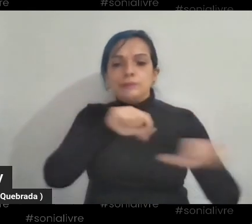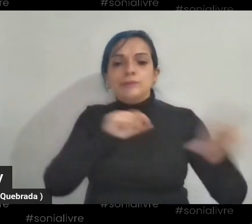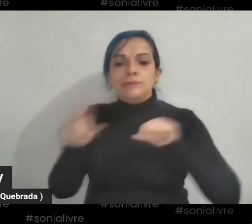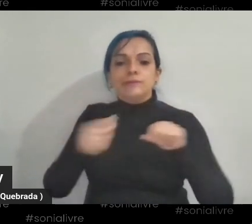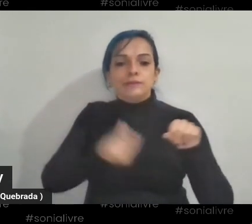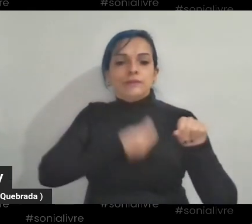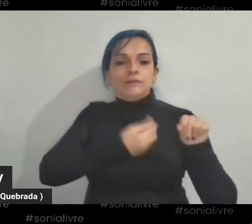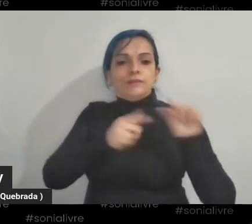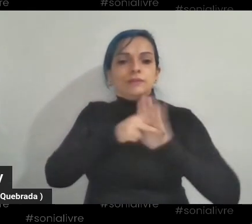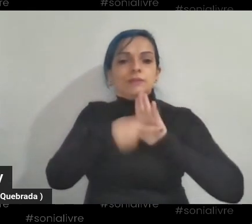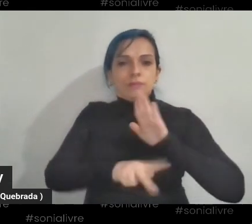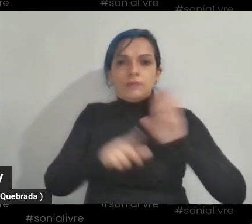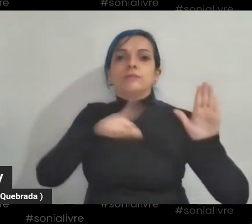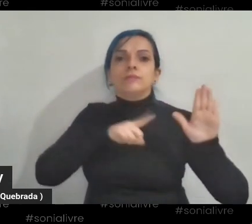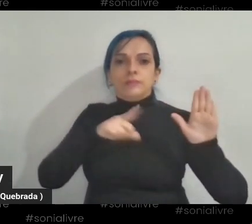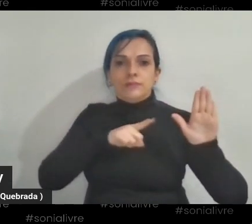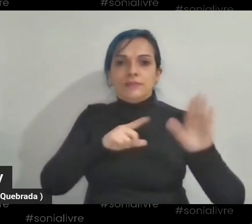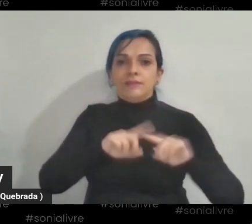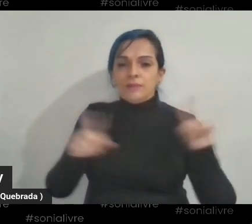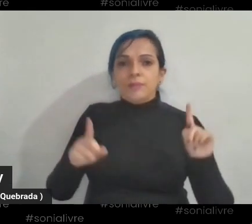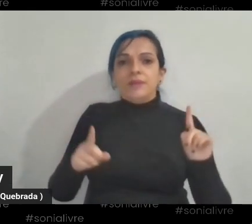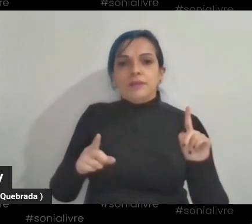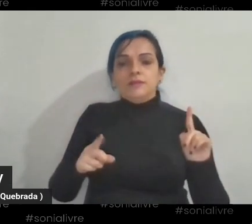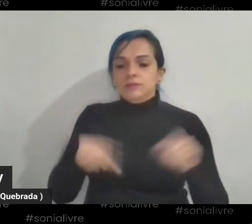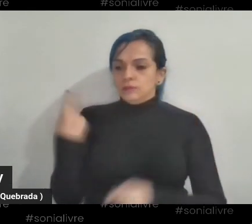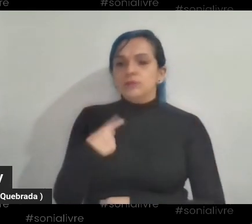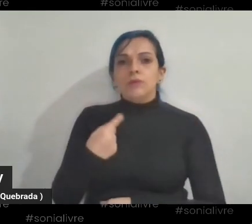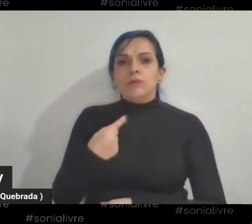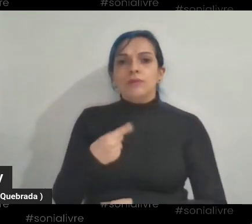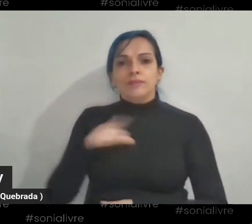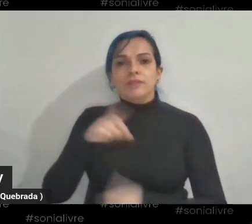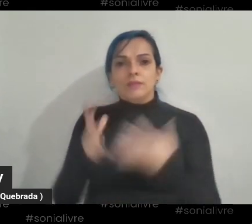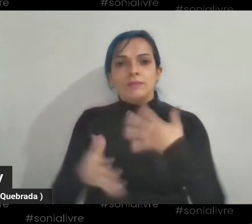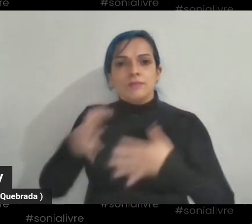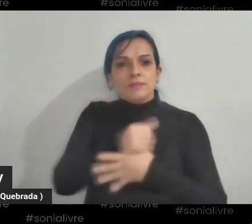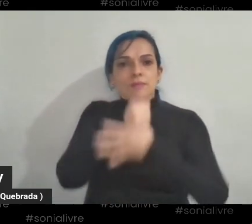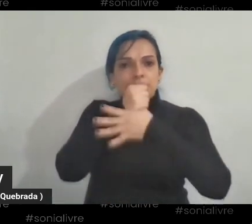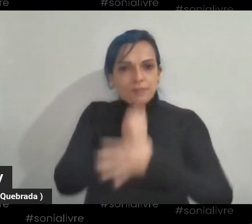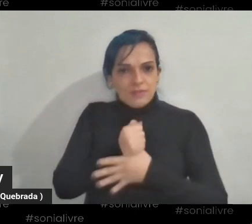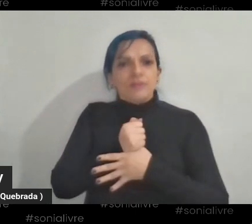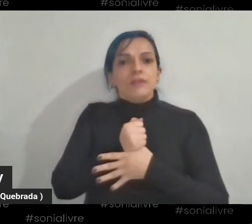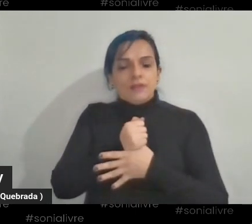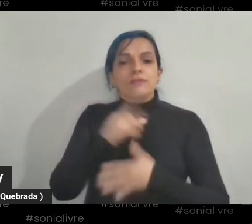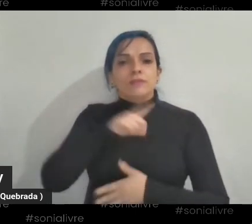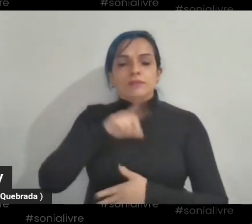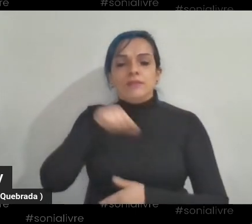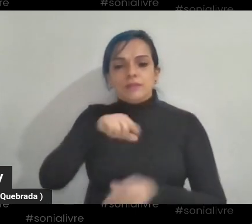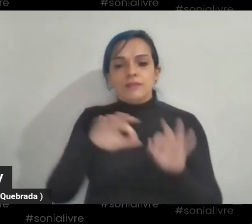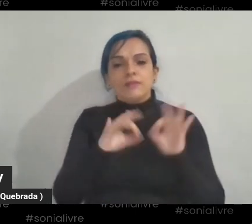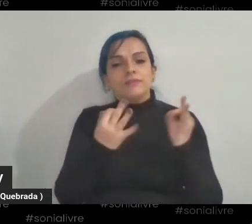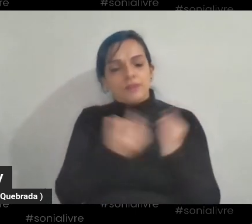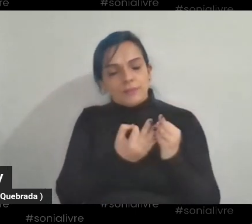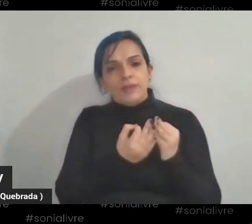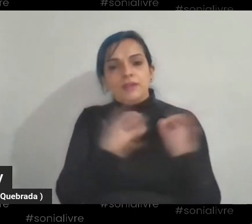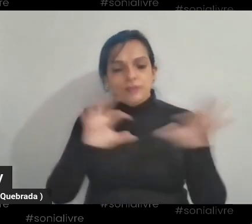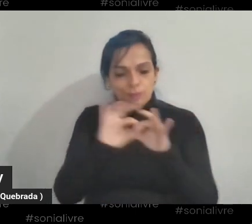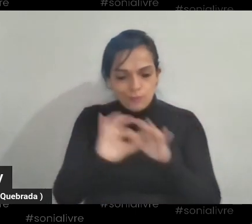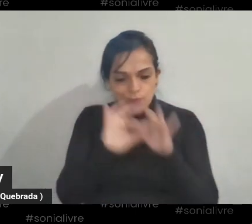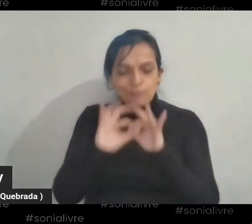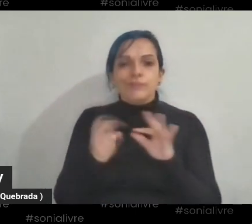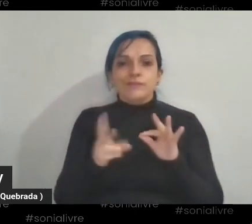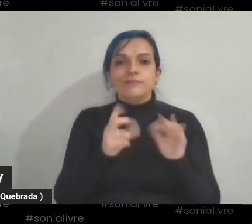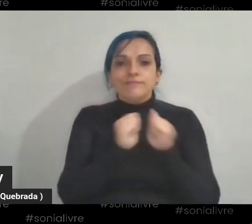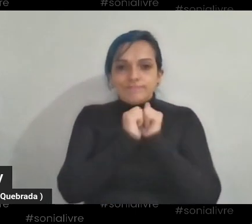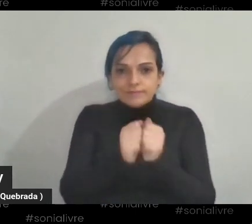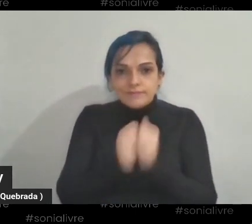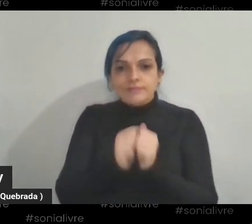E, meu, eu me sinto bem energiada de ter a família que eu tenho. Todos nós fomos assim, unidos o tempo todo, um com o outro, um